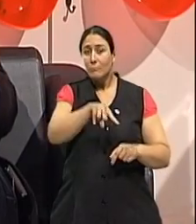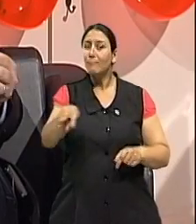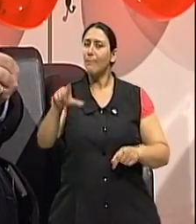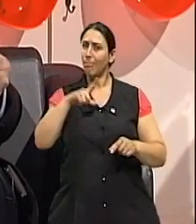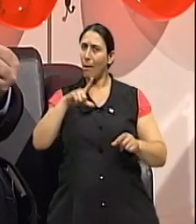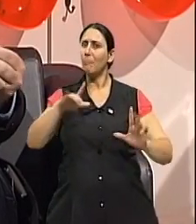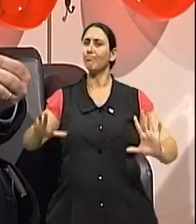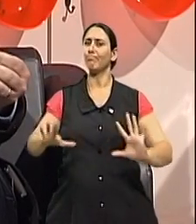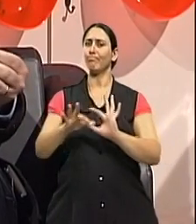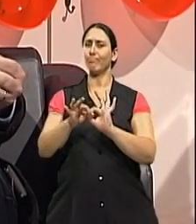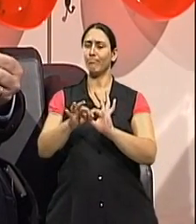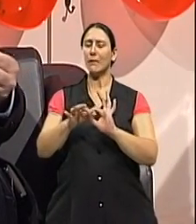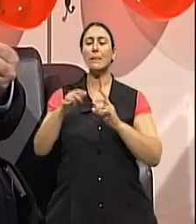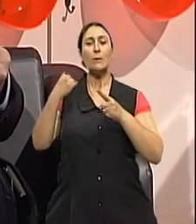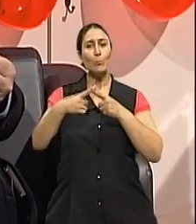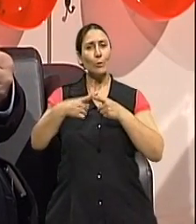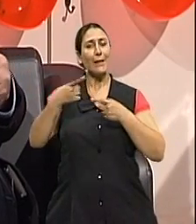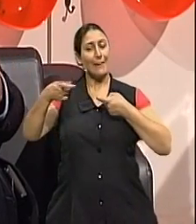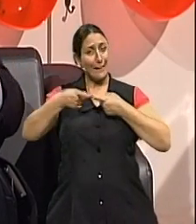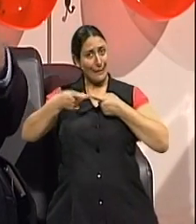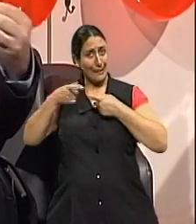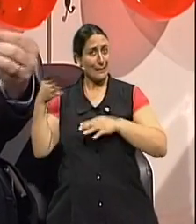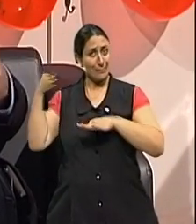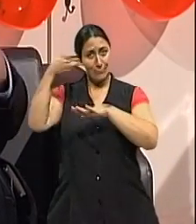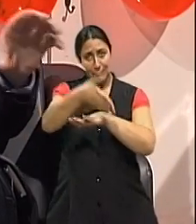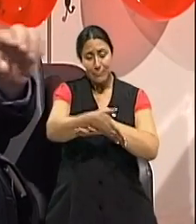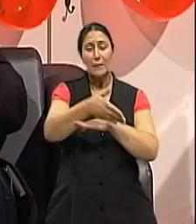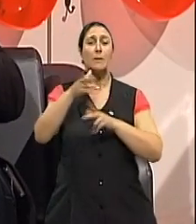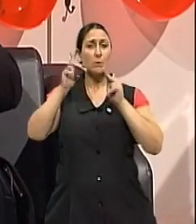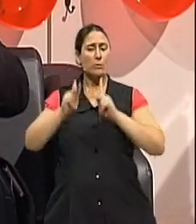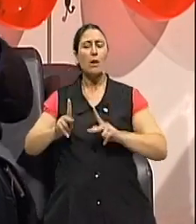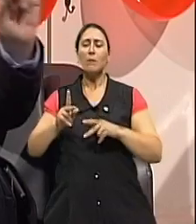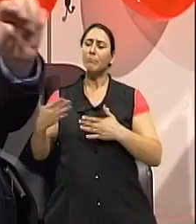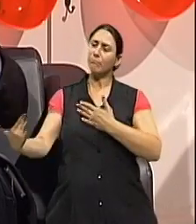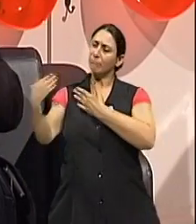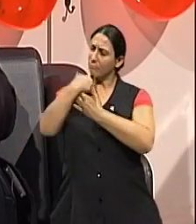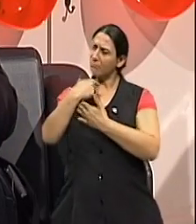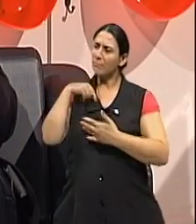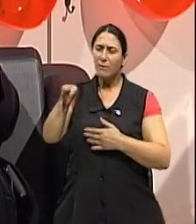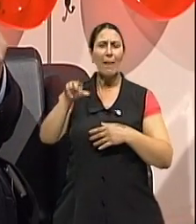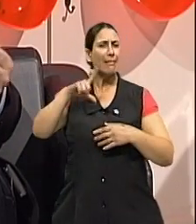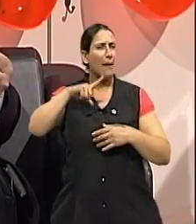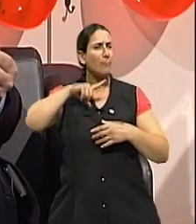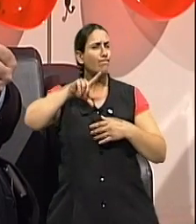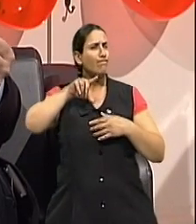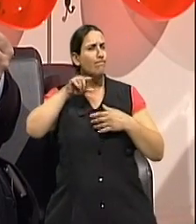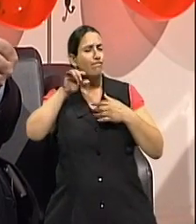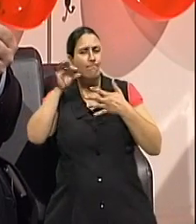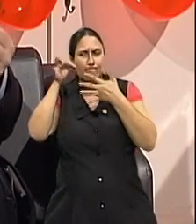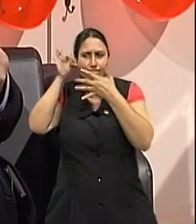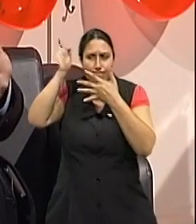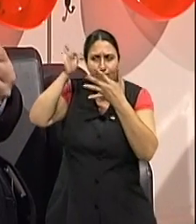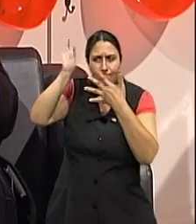No contexto da clínica, na prática, né? Elas aparecem com diversas matizes. Acho que é essa a ideia que eu quero